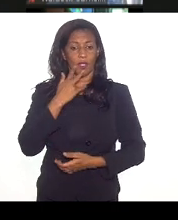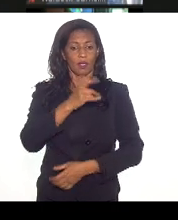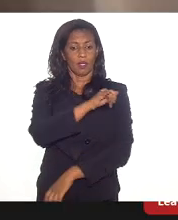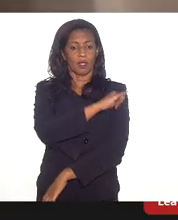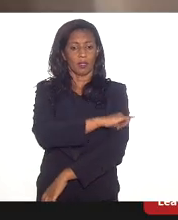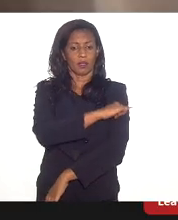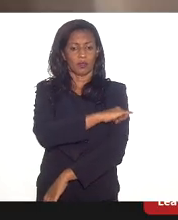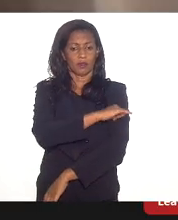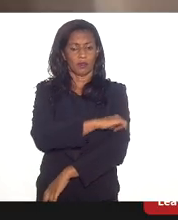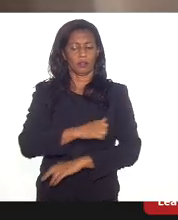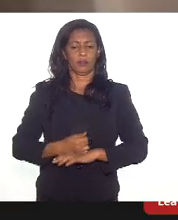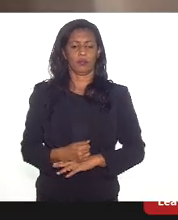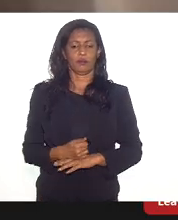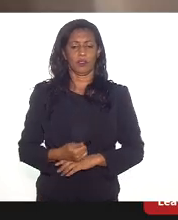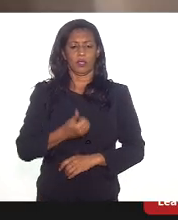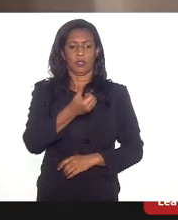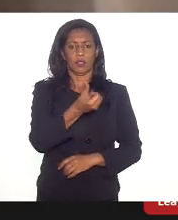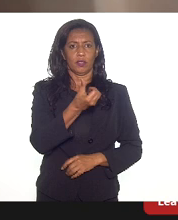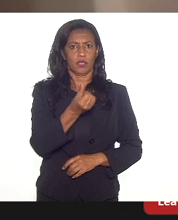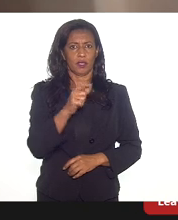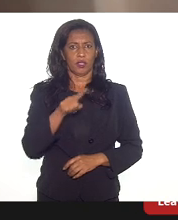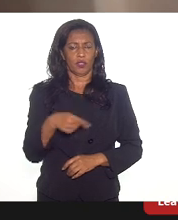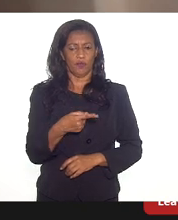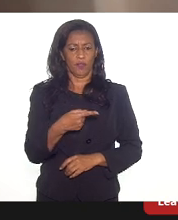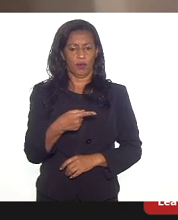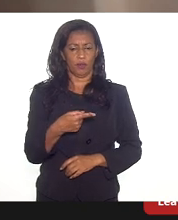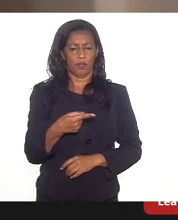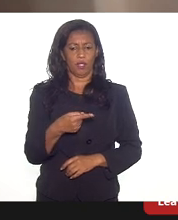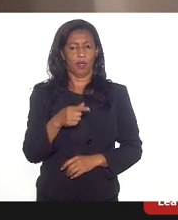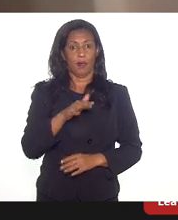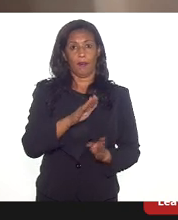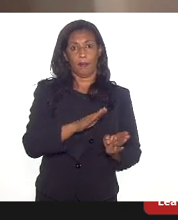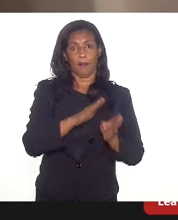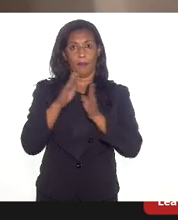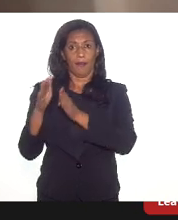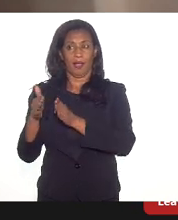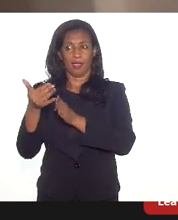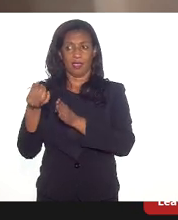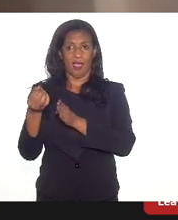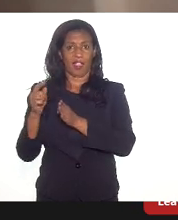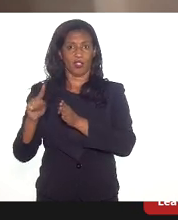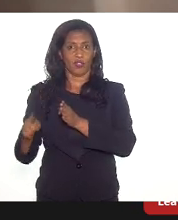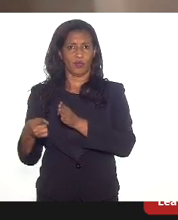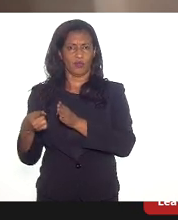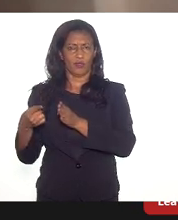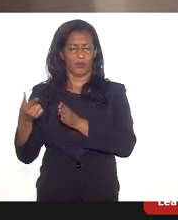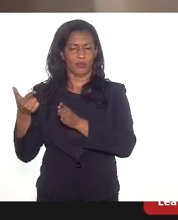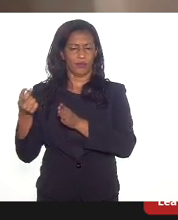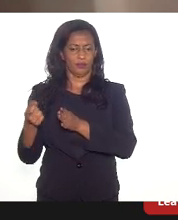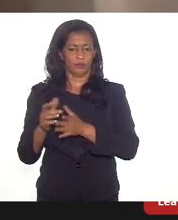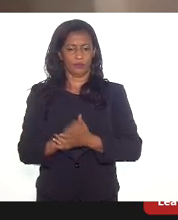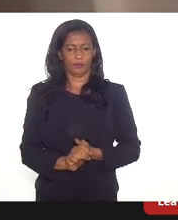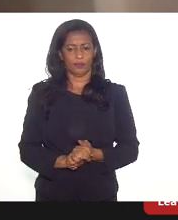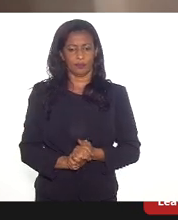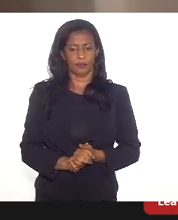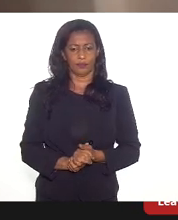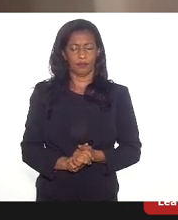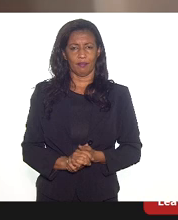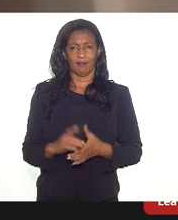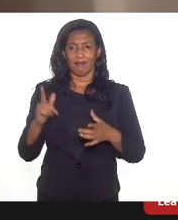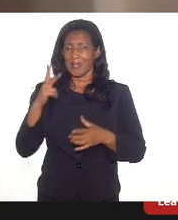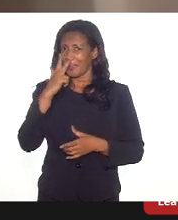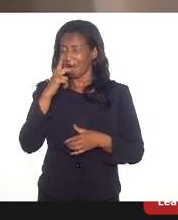de 16,67% do PIB nacional para 10,20%. É a unidade da federação que menos